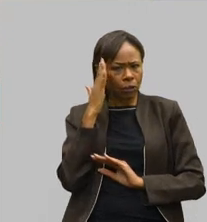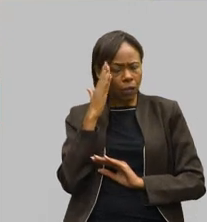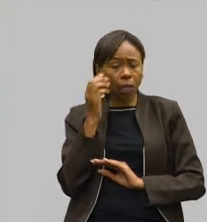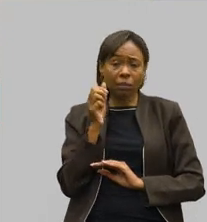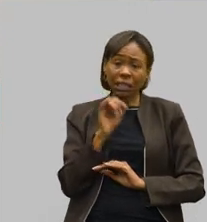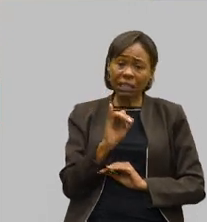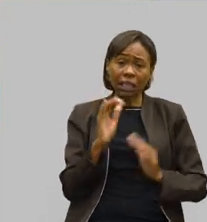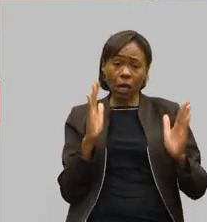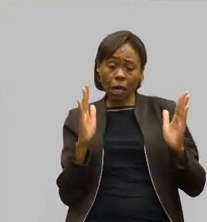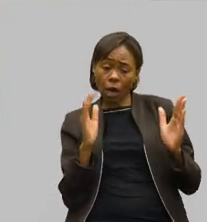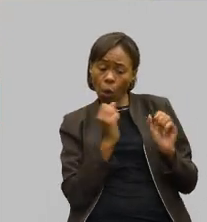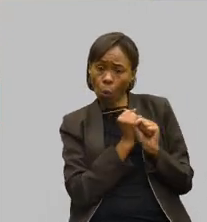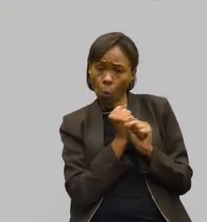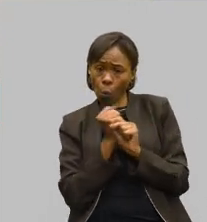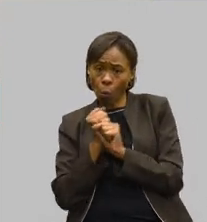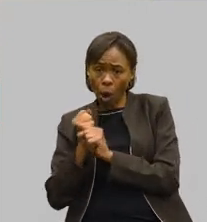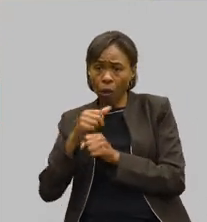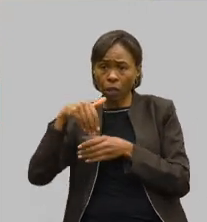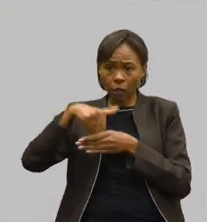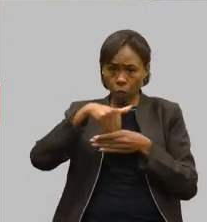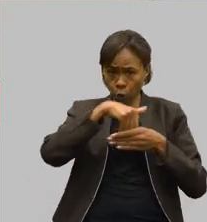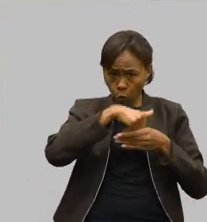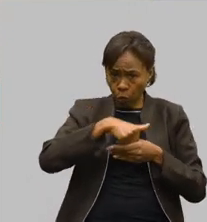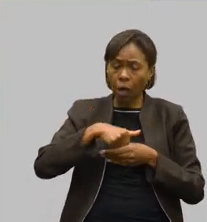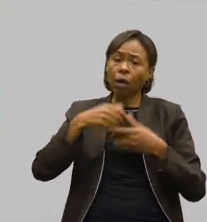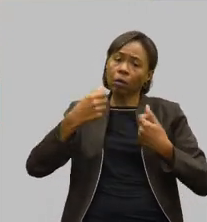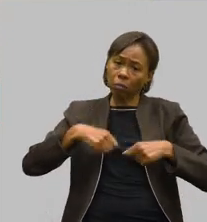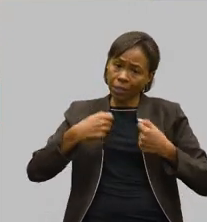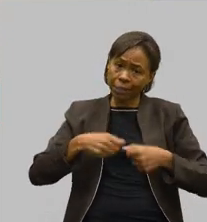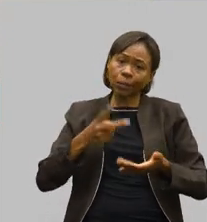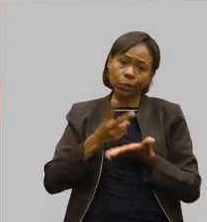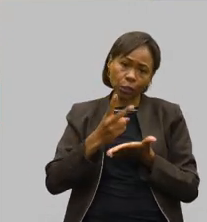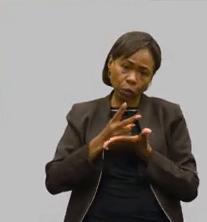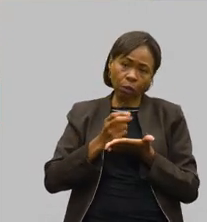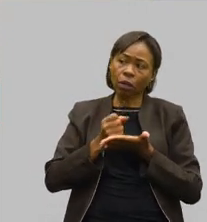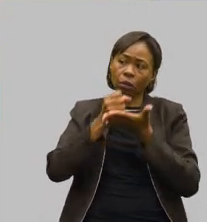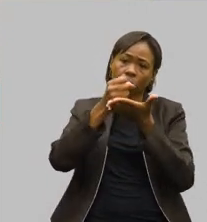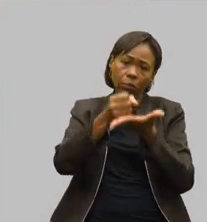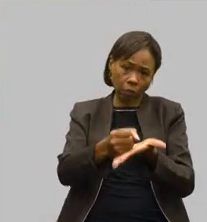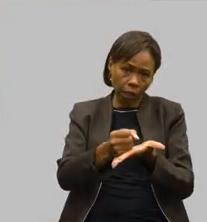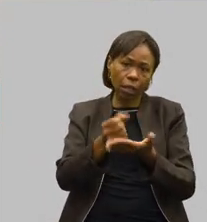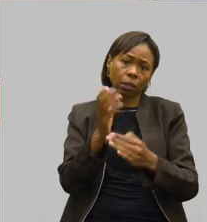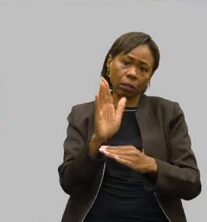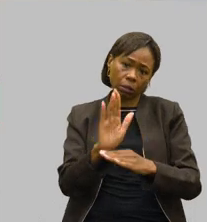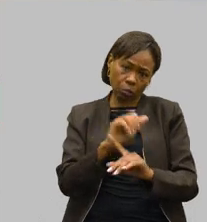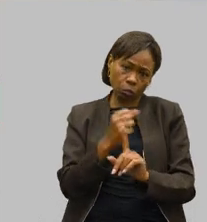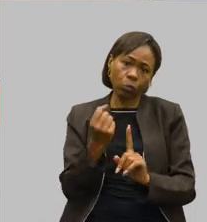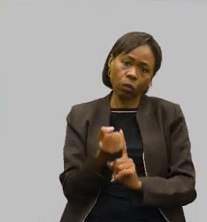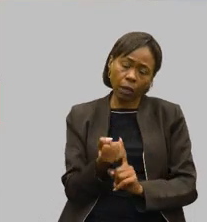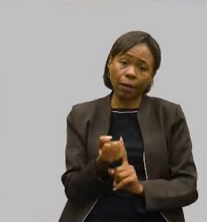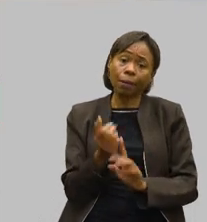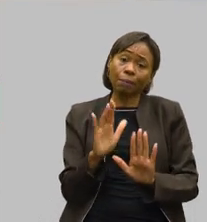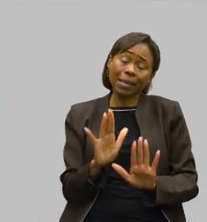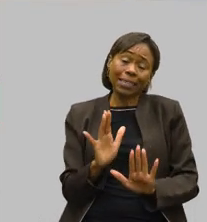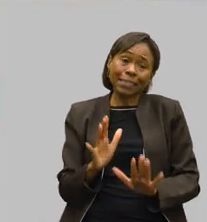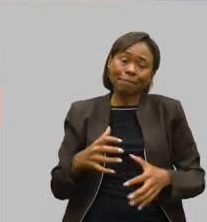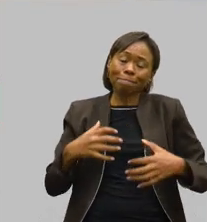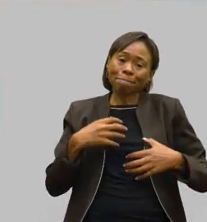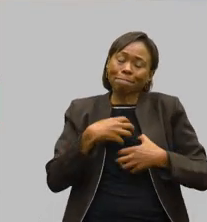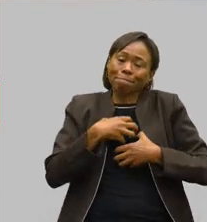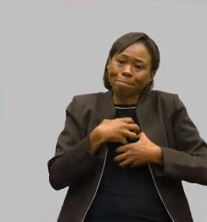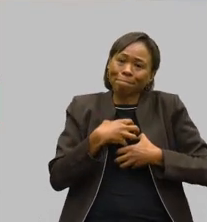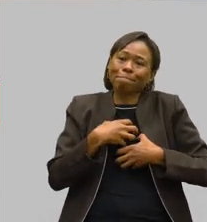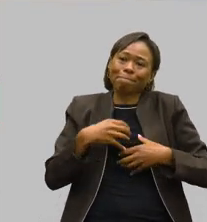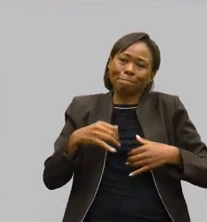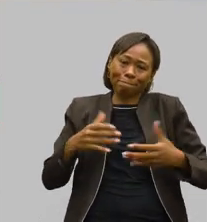eleitoral, nós precisamos de levar sim e prestar essa assistência. Então, isso sim é uma dor que eu tenho certeza que posso falar em nome de todos os